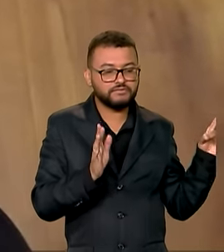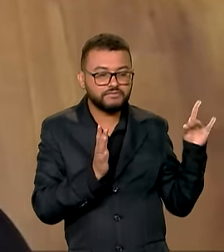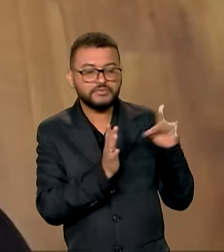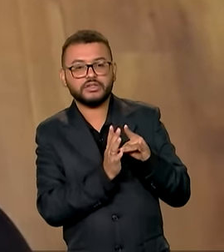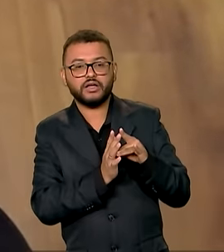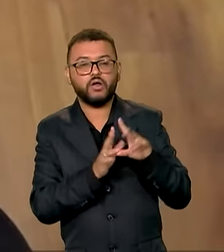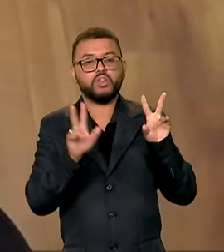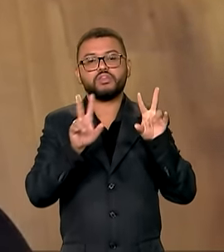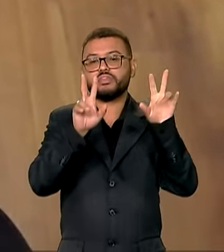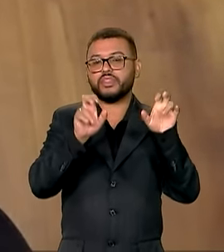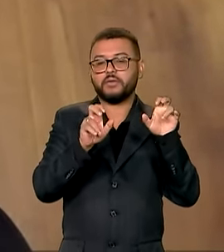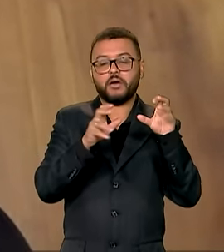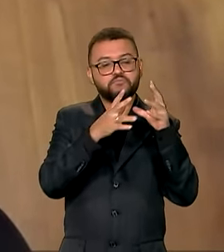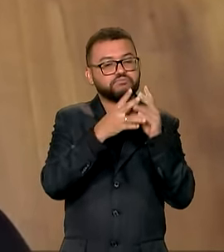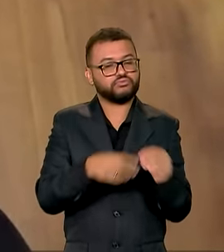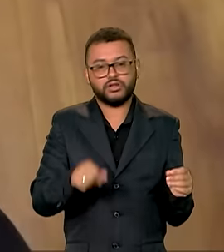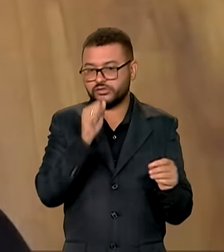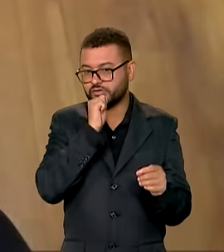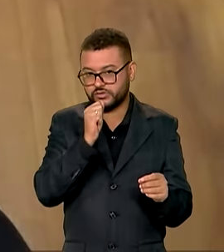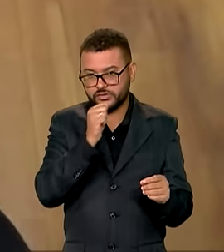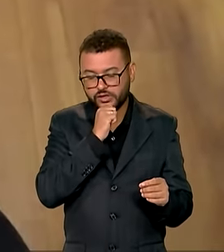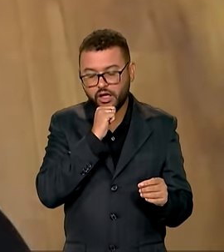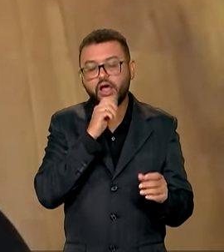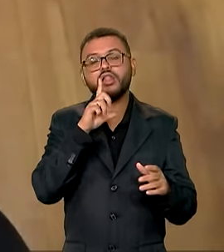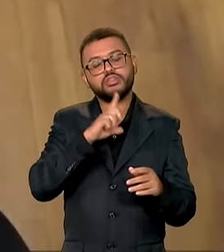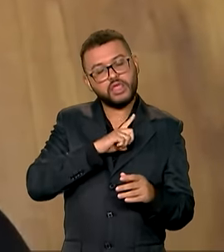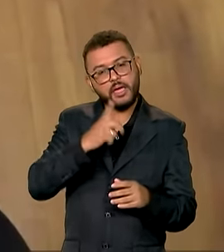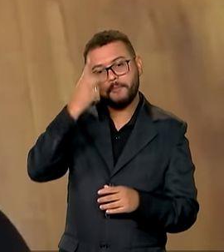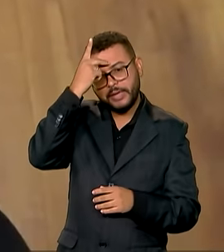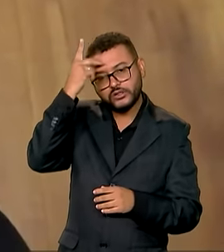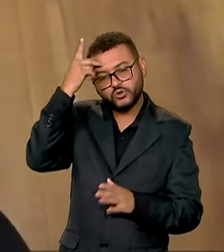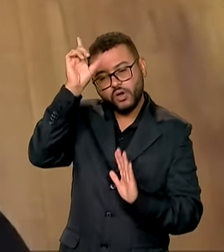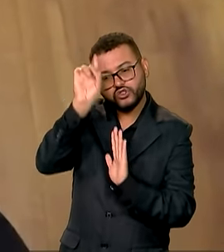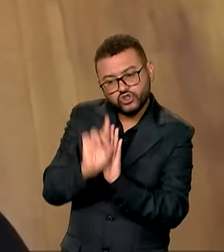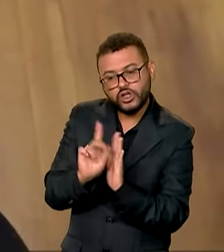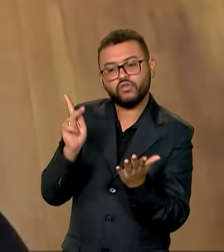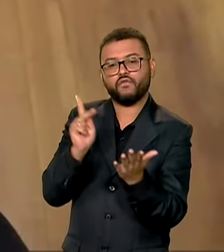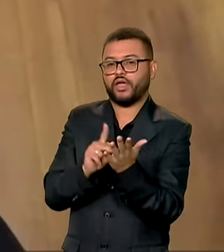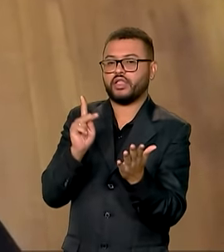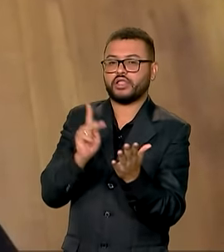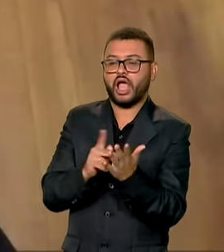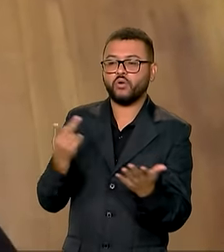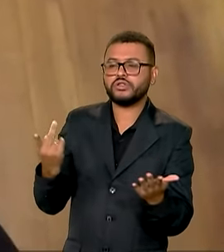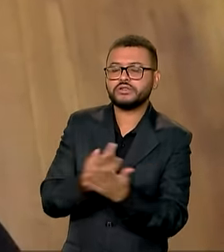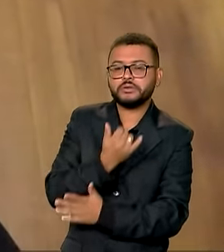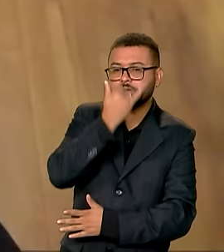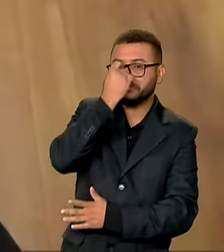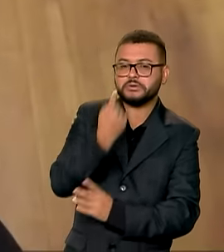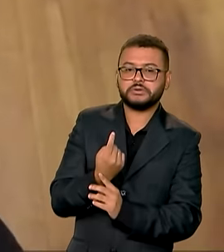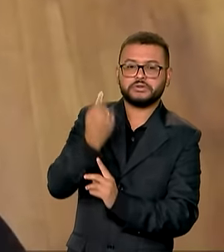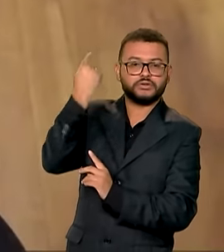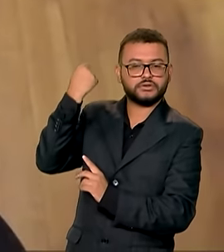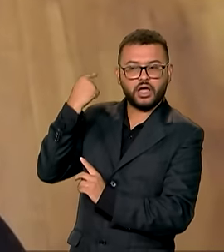esse assunto não morreu. O reconhecimento de que as pessoas continuam tendo direito à verdade sobre o que aconteceu e que o Estado